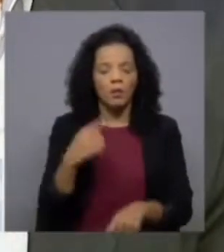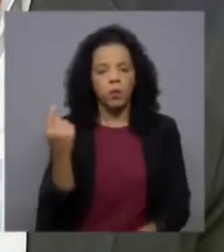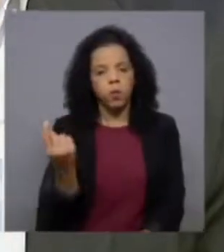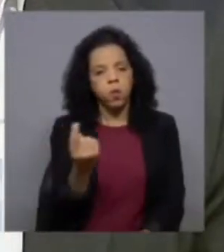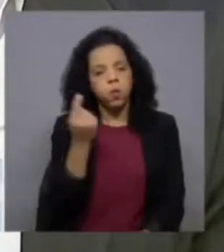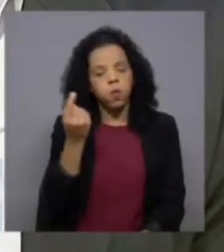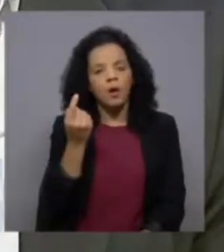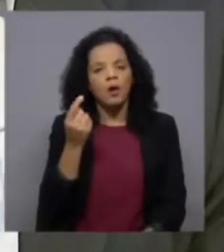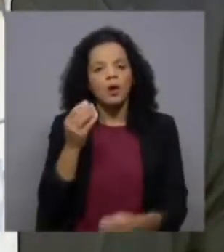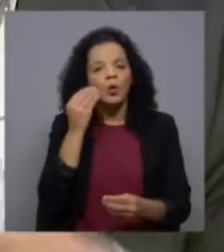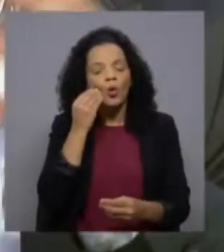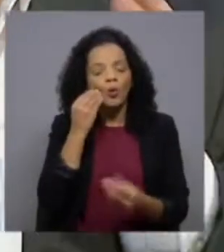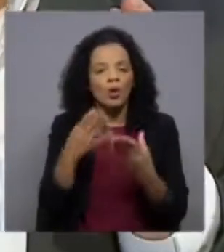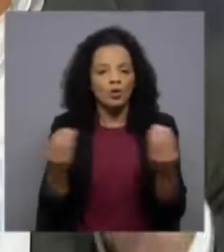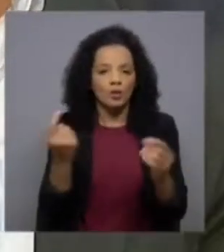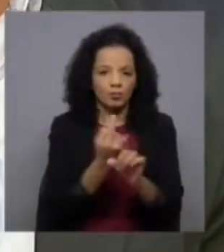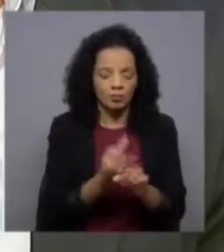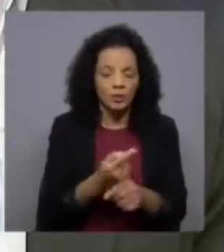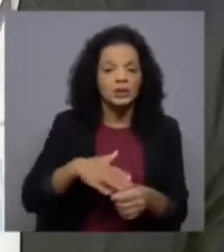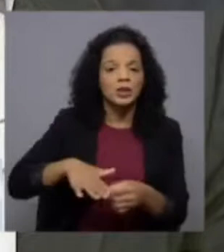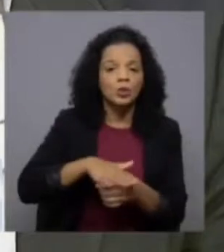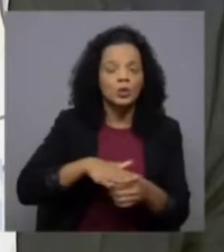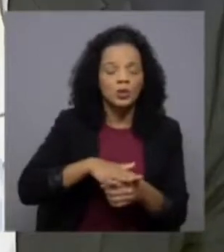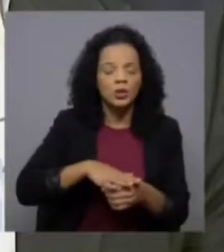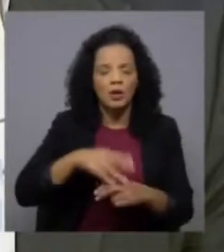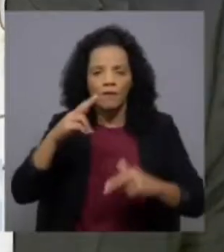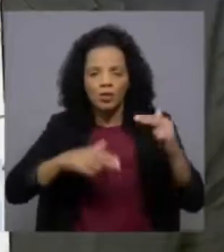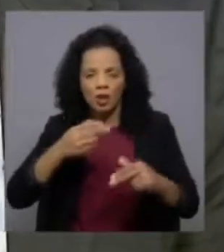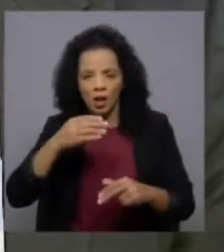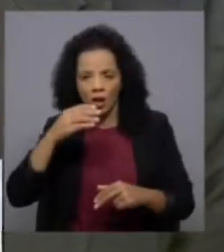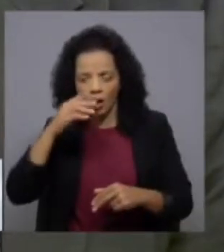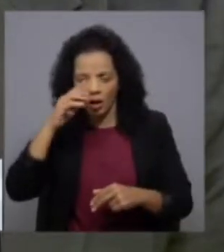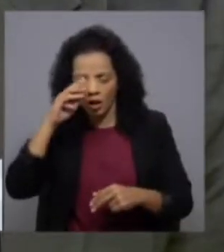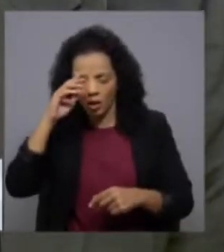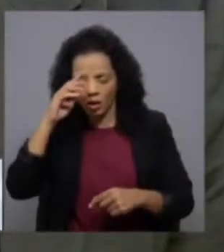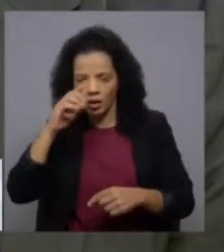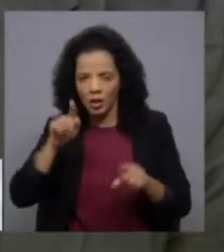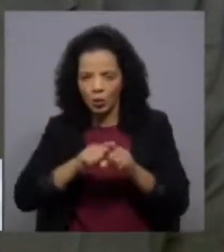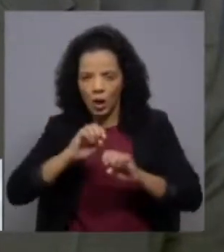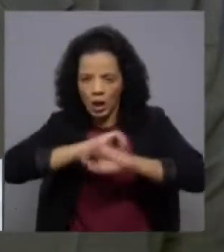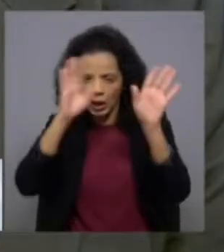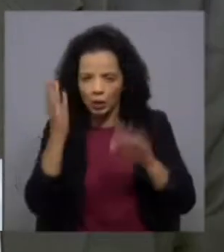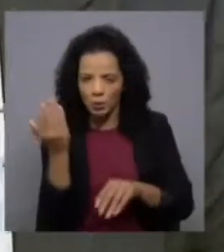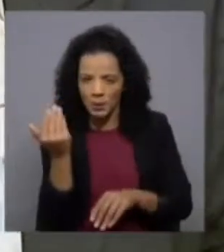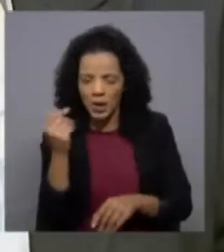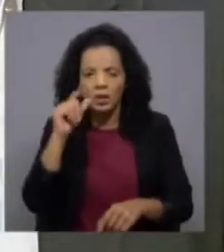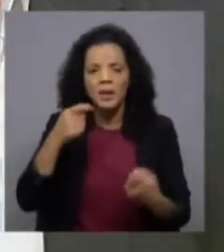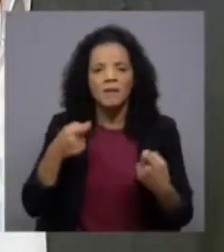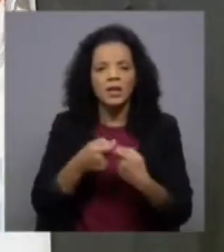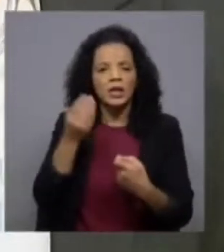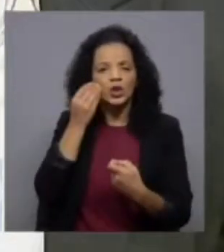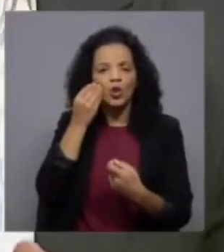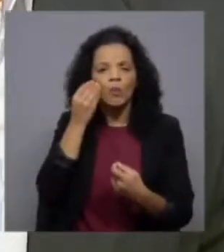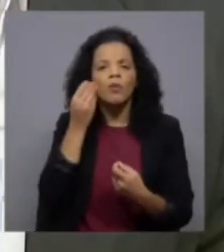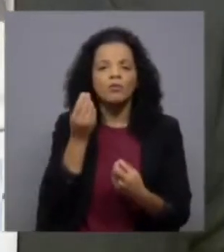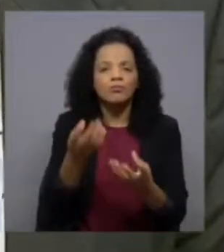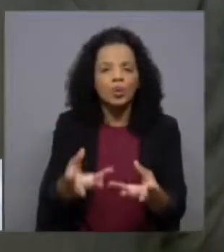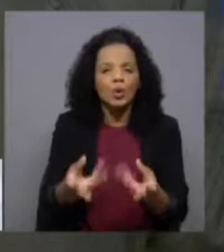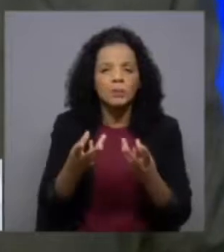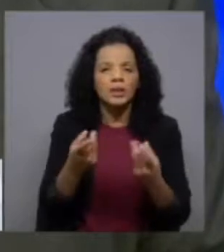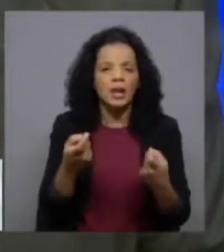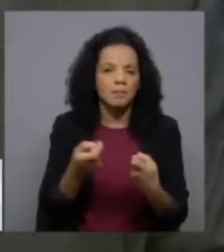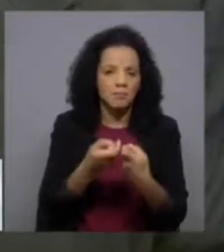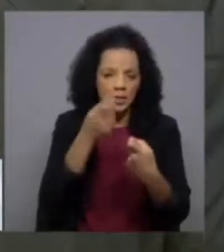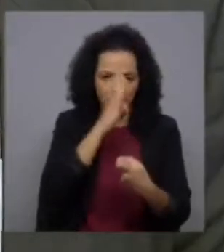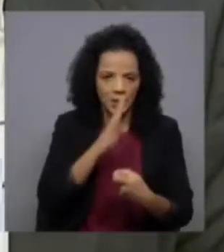na resolução dos litígios. Vivemos a situação de ilusão fiscal, de duvidosa transparência e eficácia no que respeita à execução orçamental. Eu, de facto, acho que o